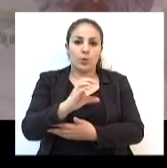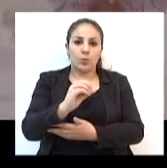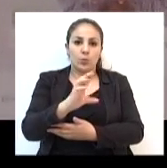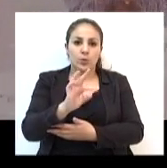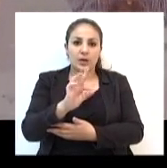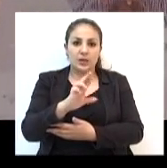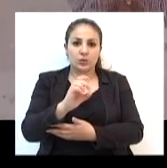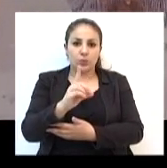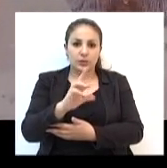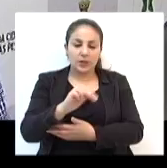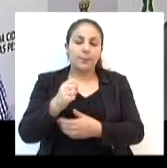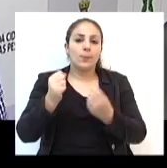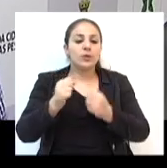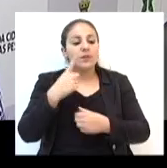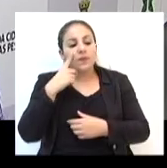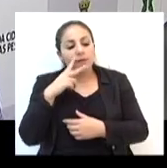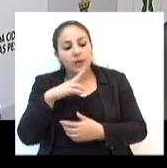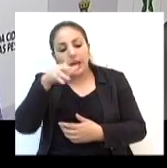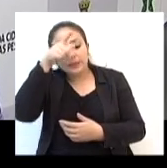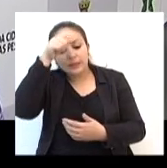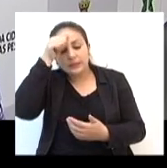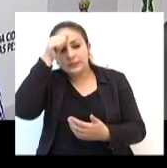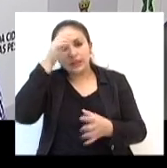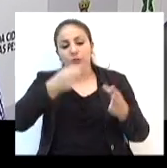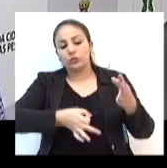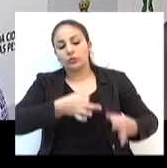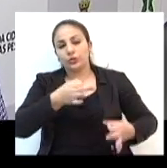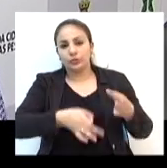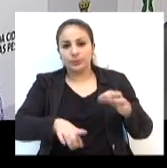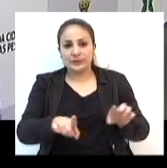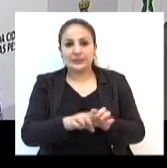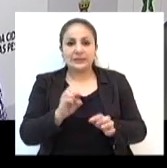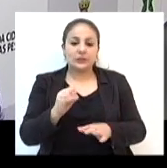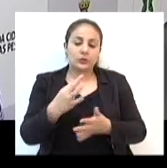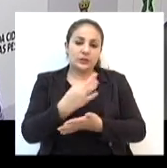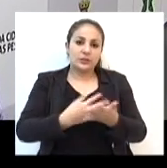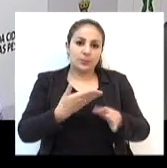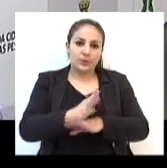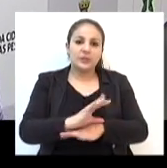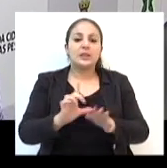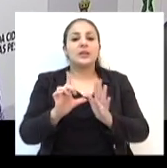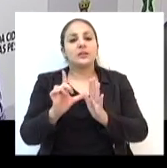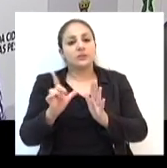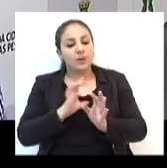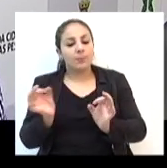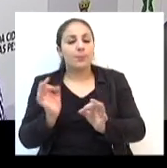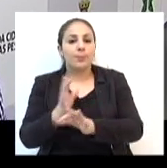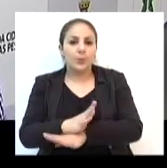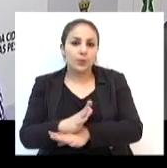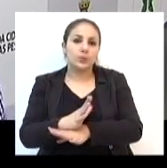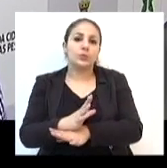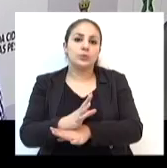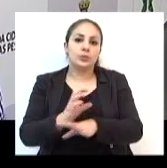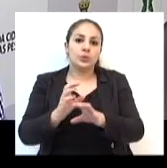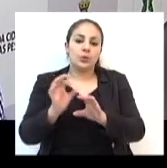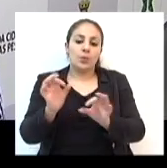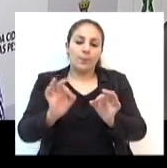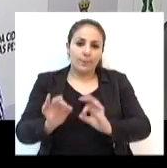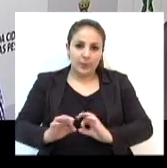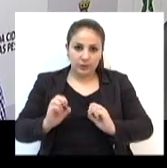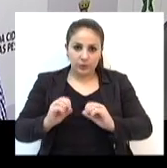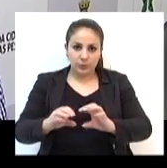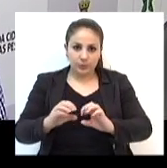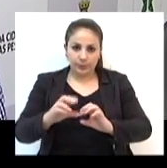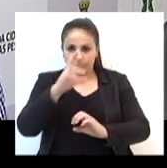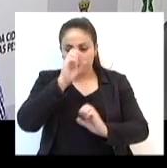um exame jurídico daquele texto que foi aprovado. E aí, nós teremos o Plano Municipal de Educação como